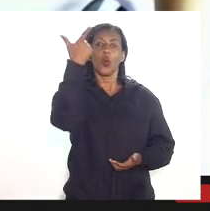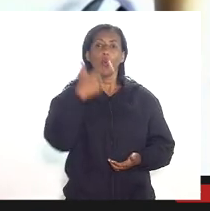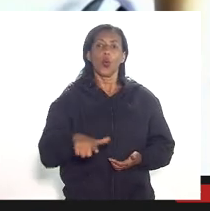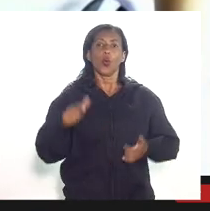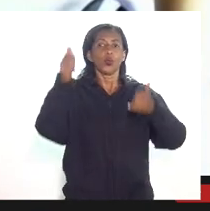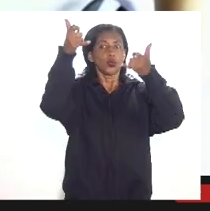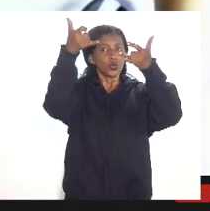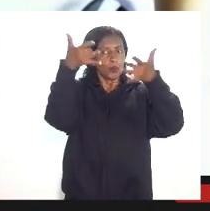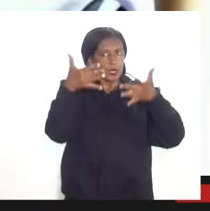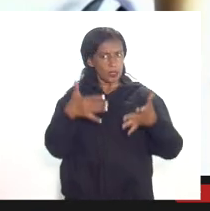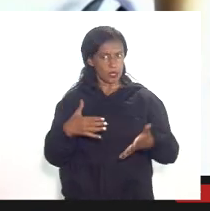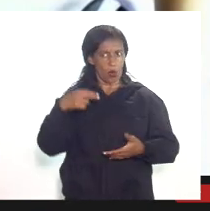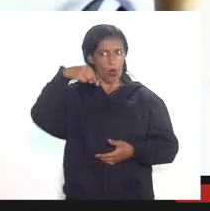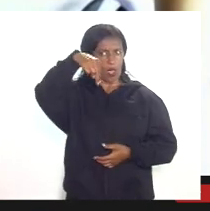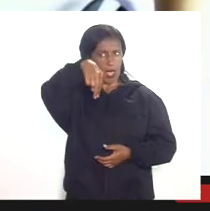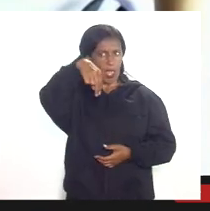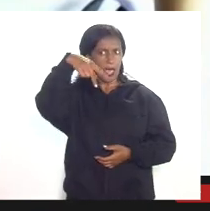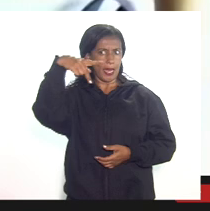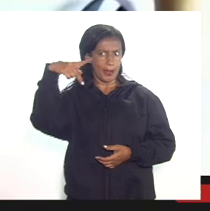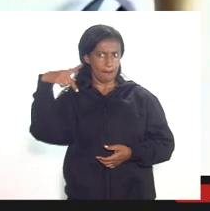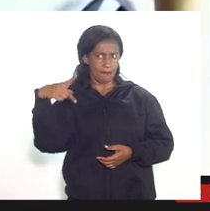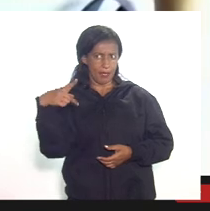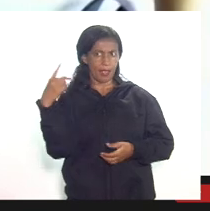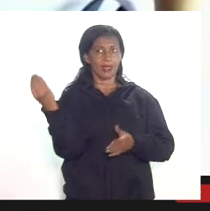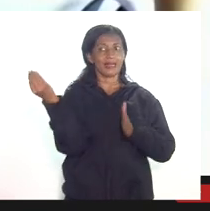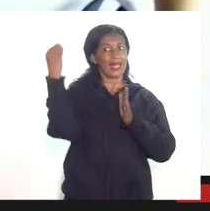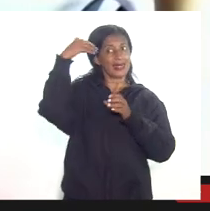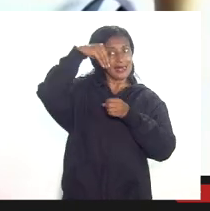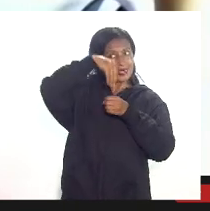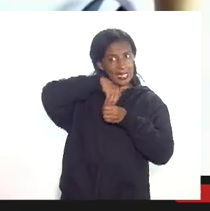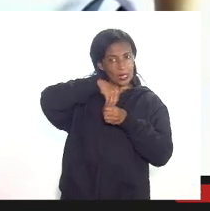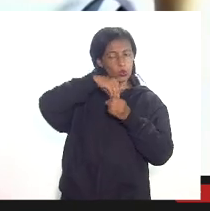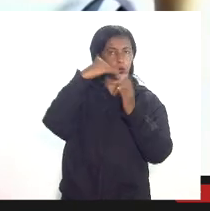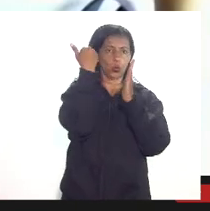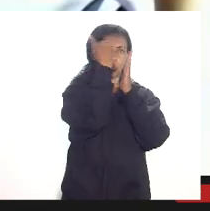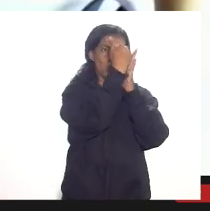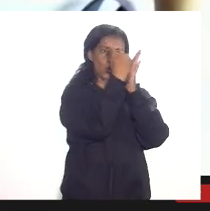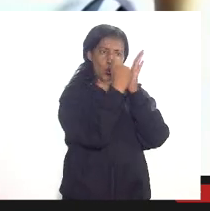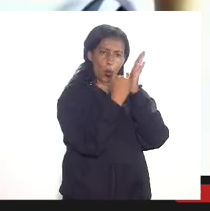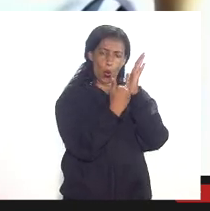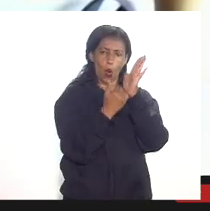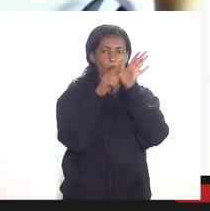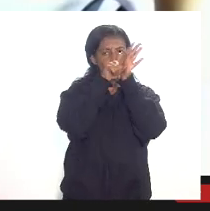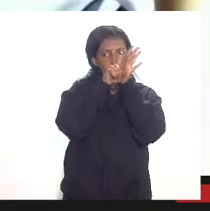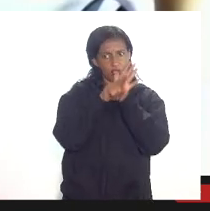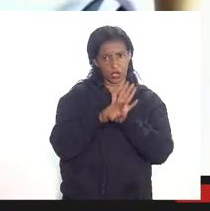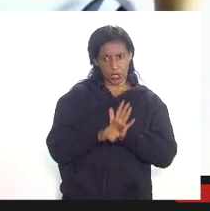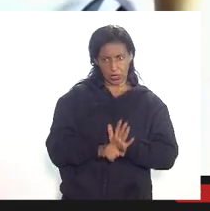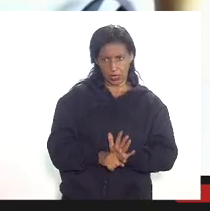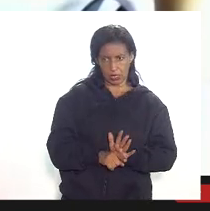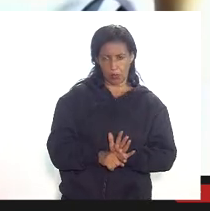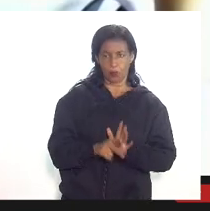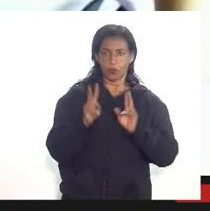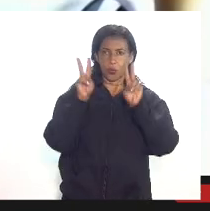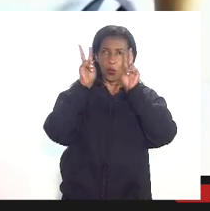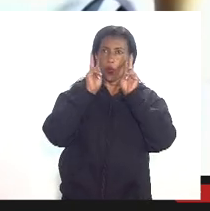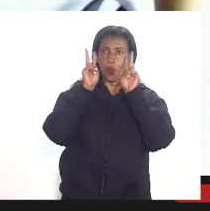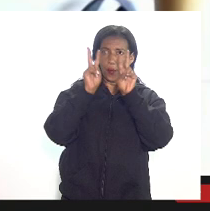dentro do conjunto dos órgãos fiscalizatórios por via de consequência